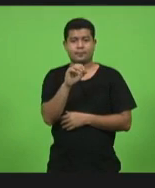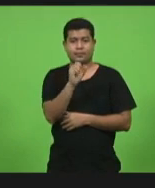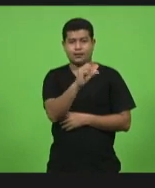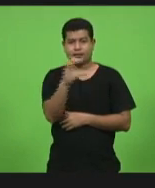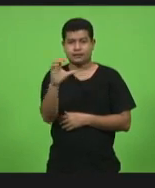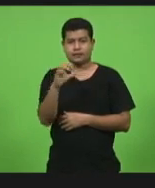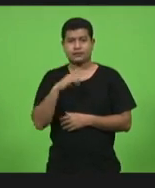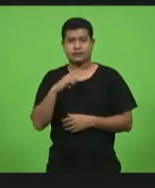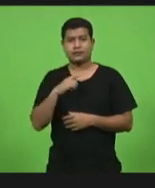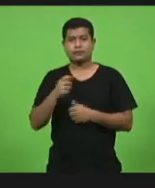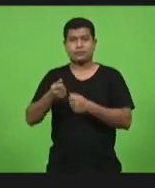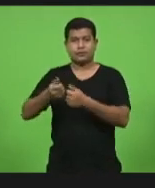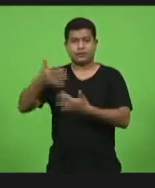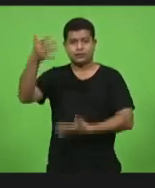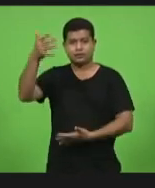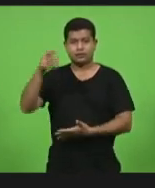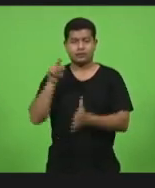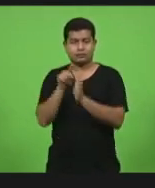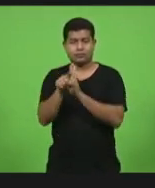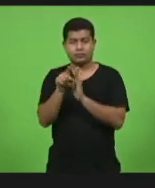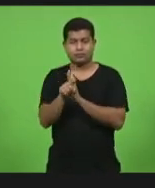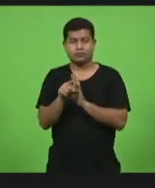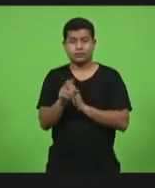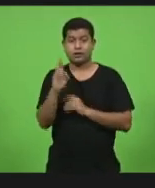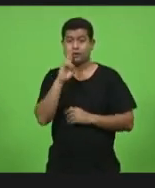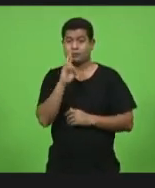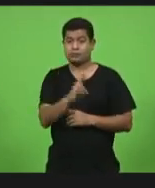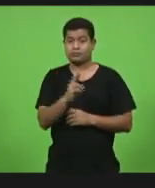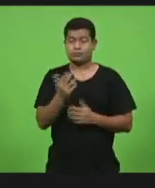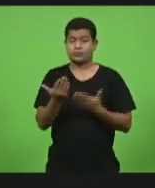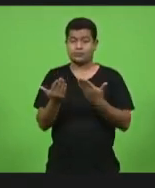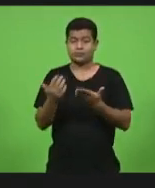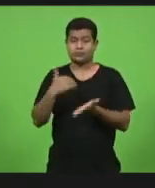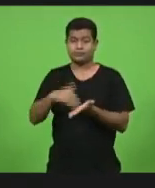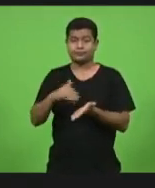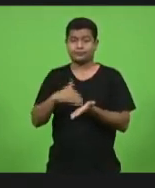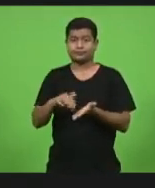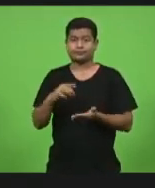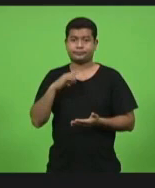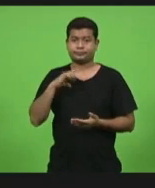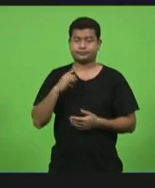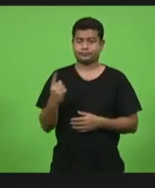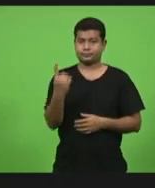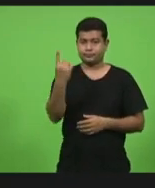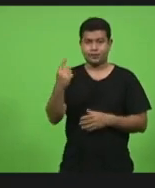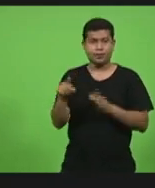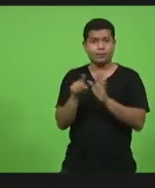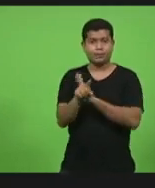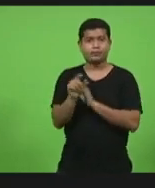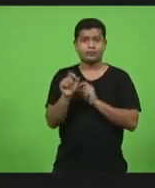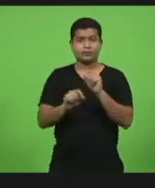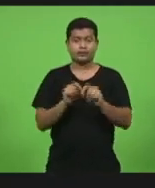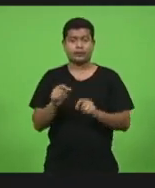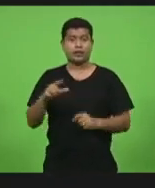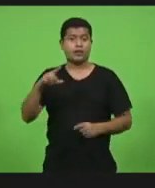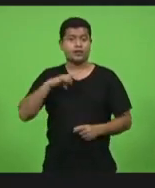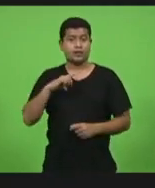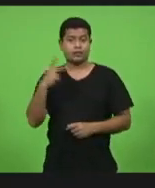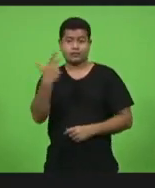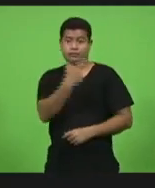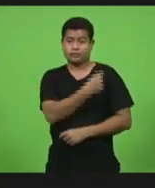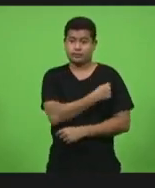perguntas com respostas da Secretaria tem uma uma das perguntas existe uma vacina